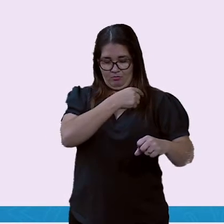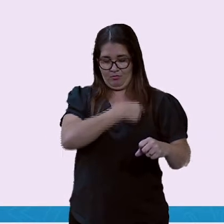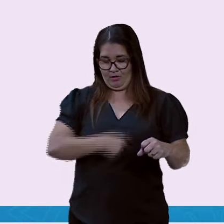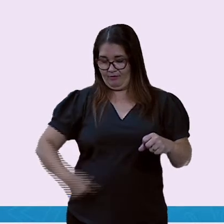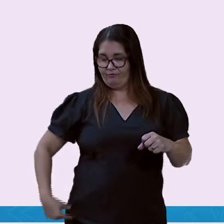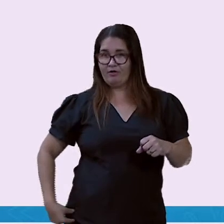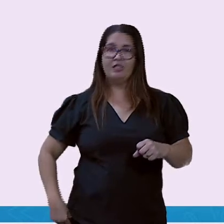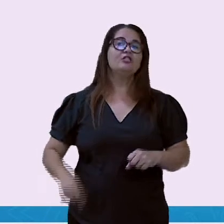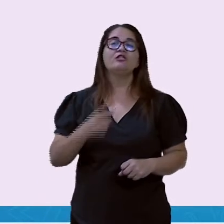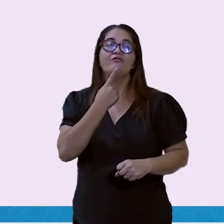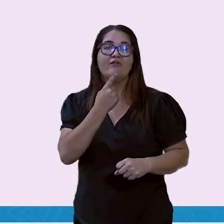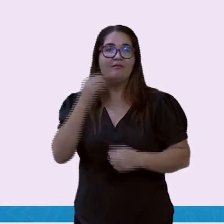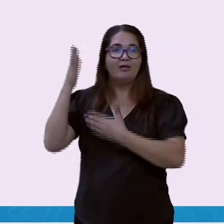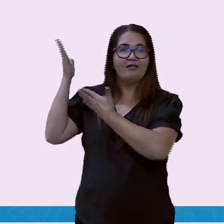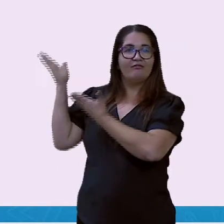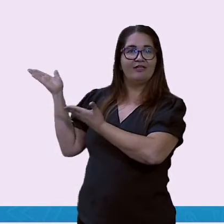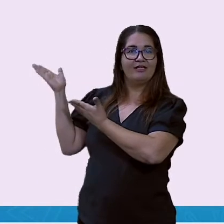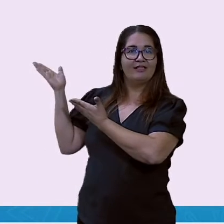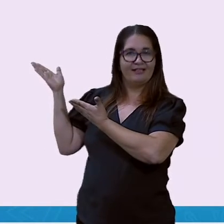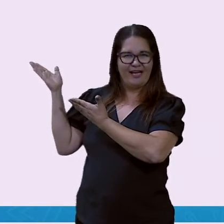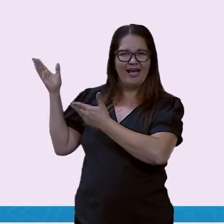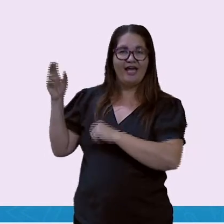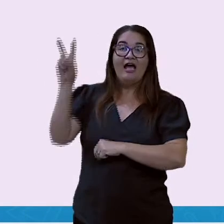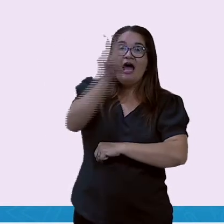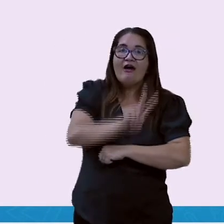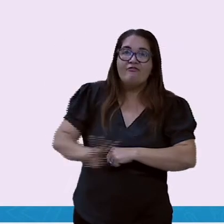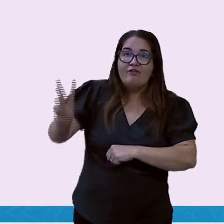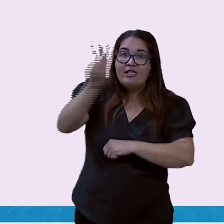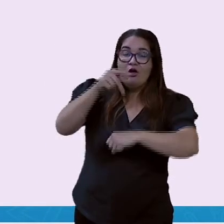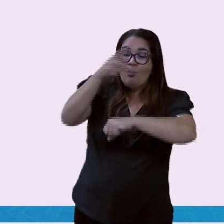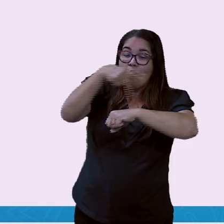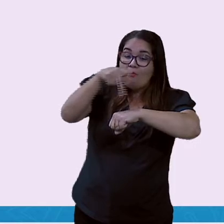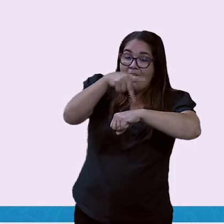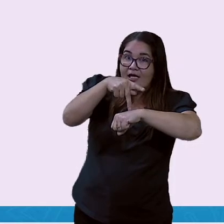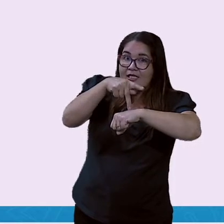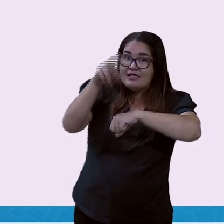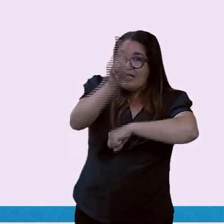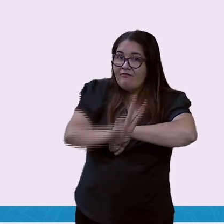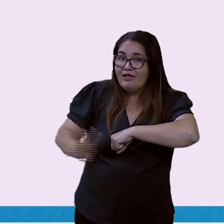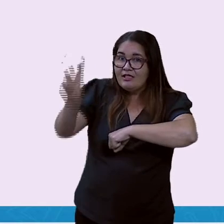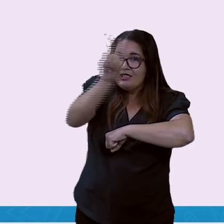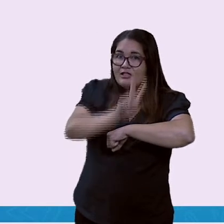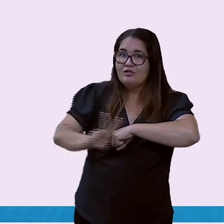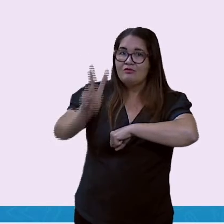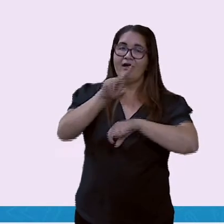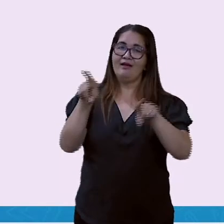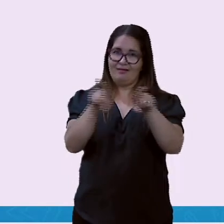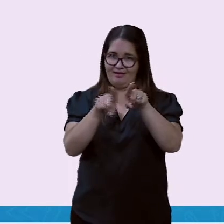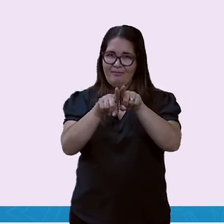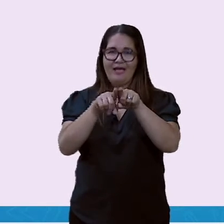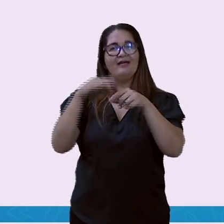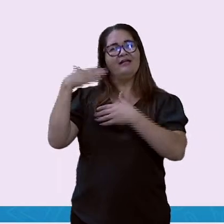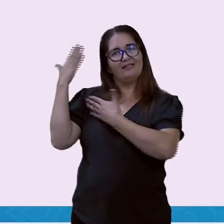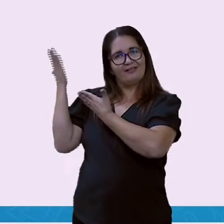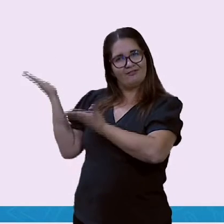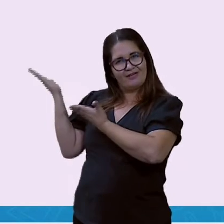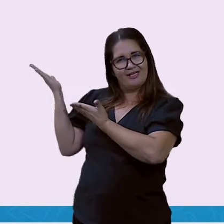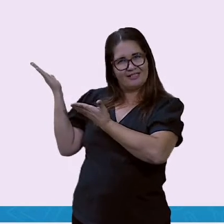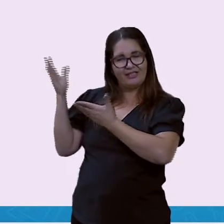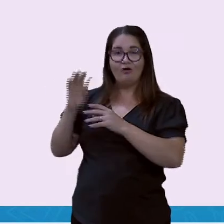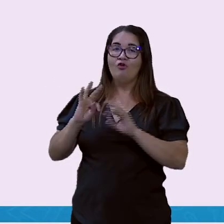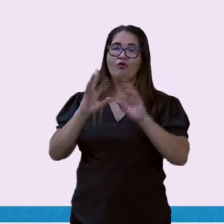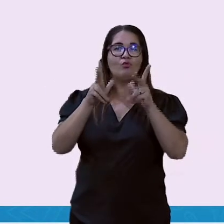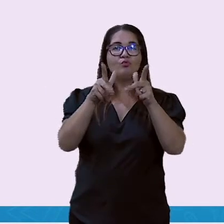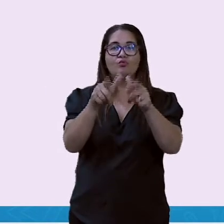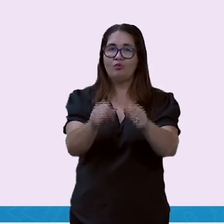Venezuela com a camisa aí um vermelho vinho aí, né? E é isso aí. Essas são as camisas, né,